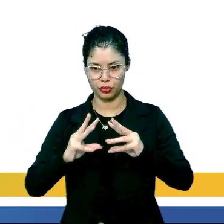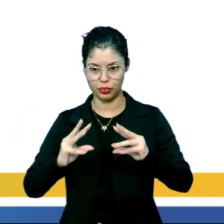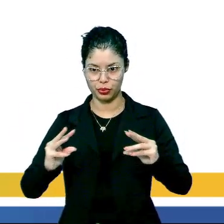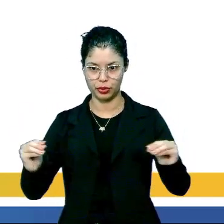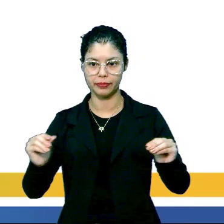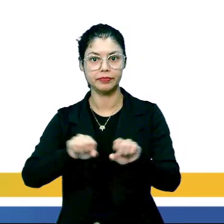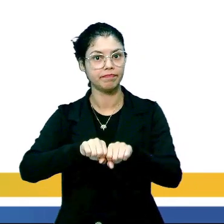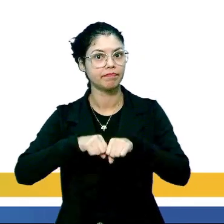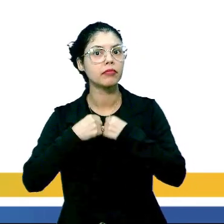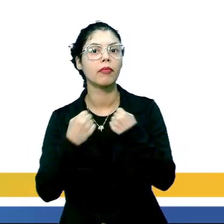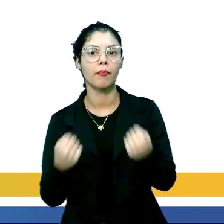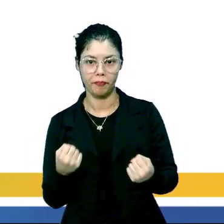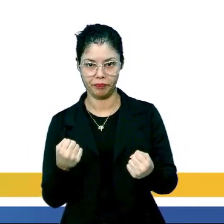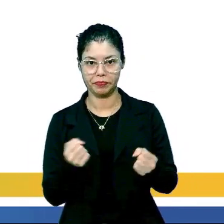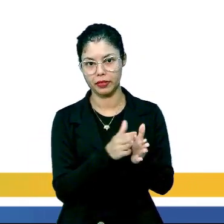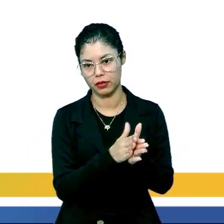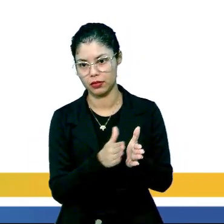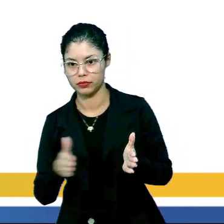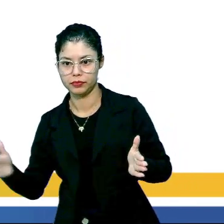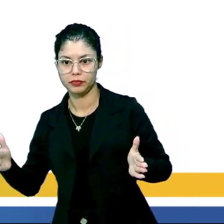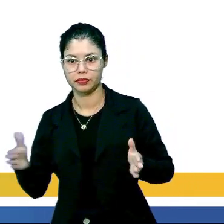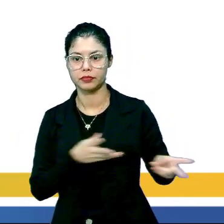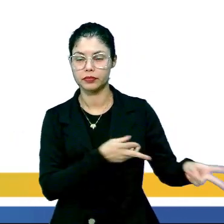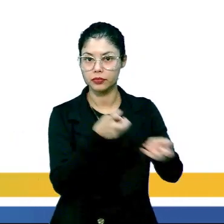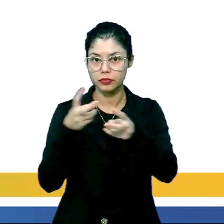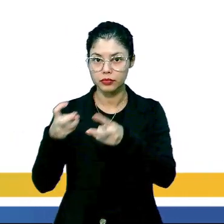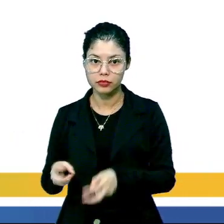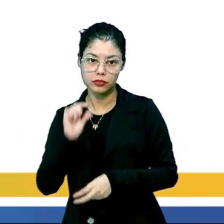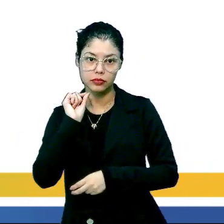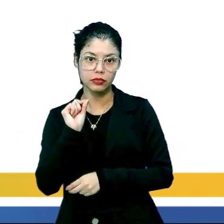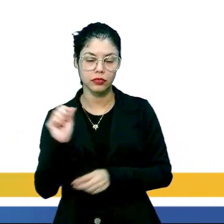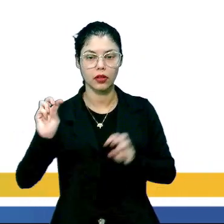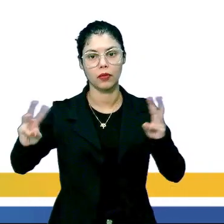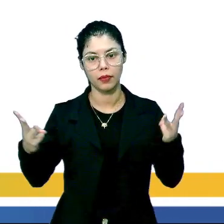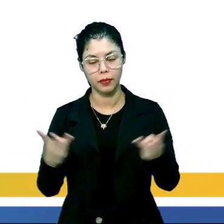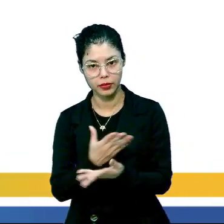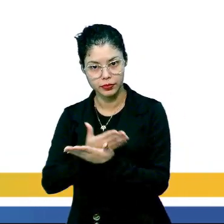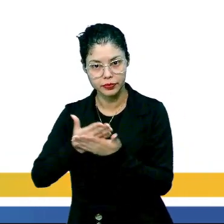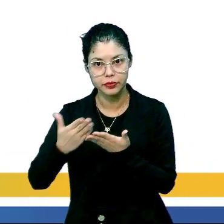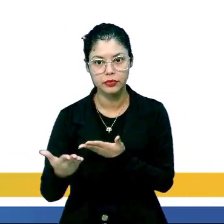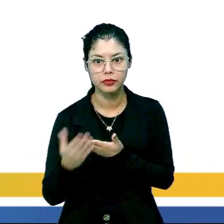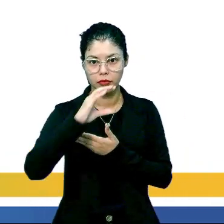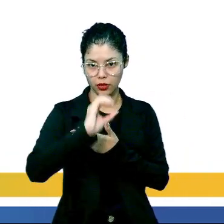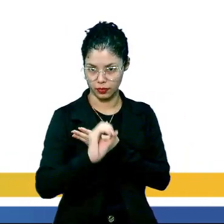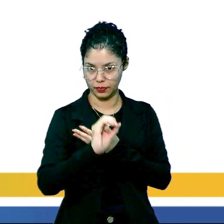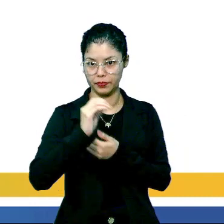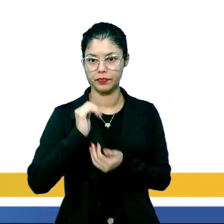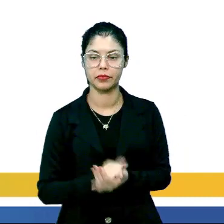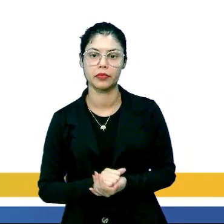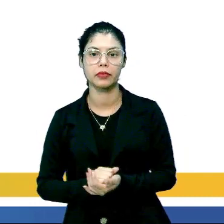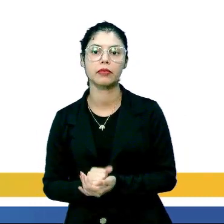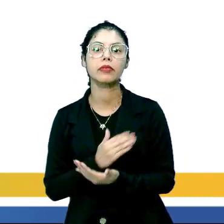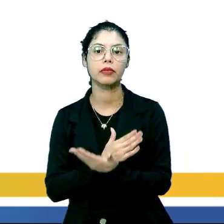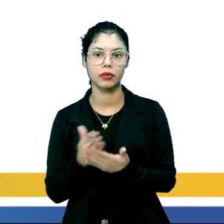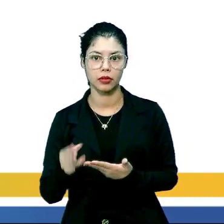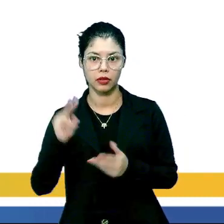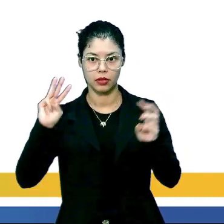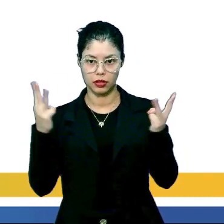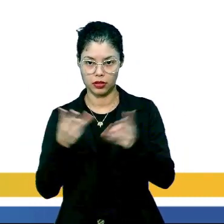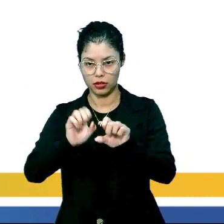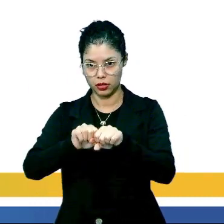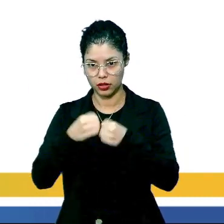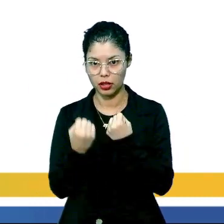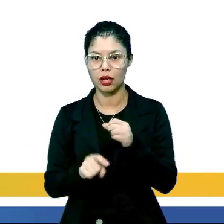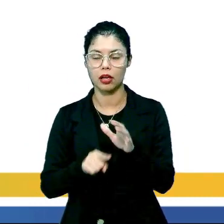é uma quebra, é uma degradação. Então, perceba ali, eu tenho uma massa inicial que é de zero, essa massa inicial, ela se